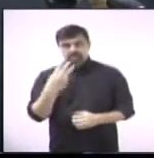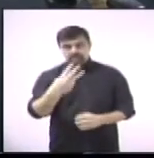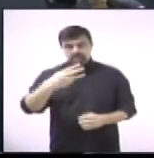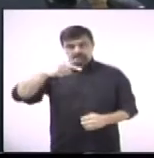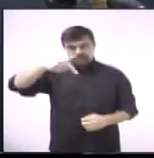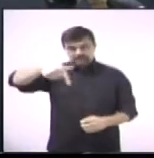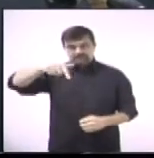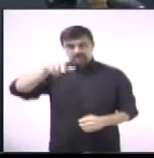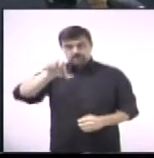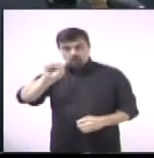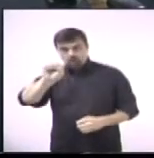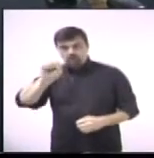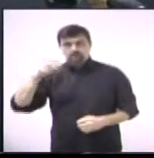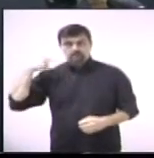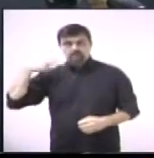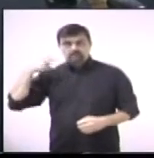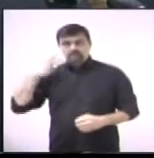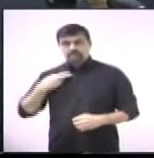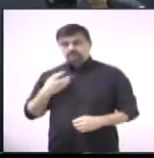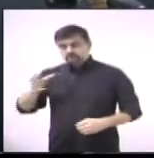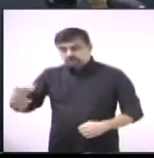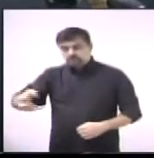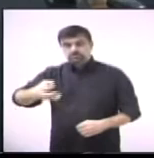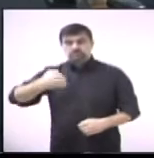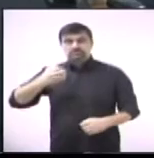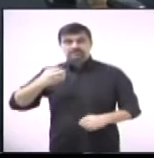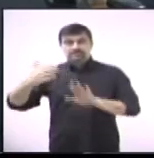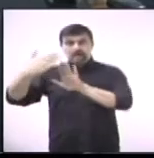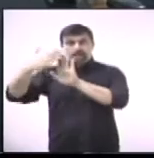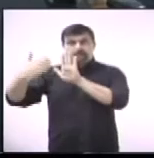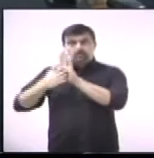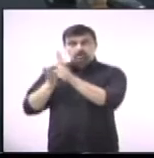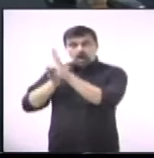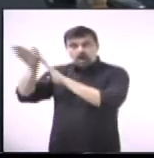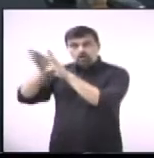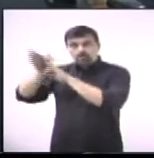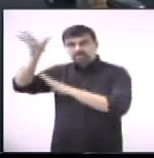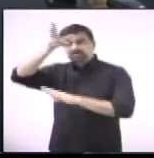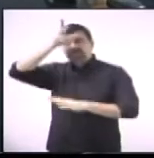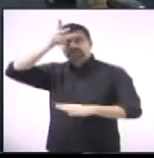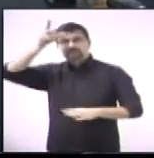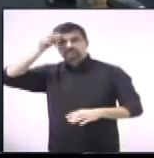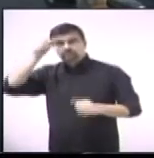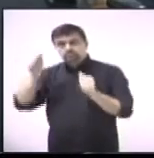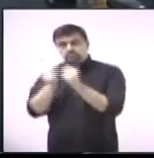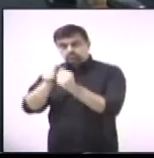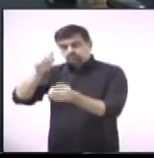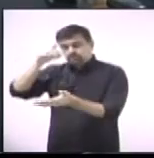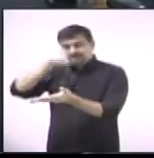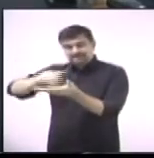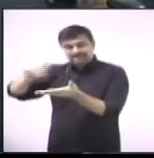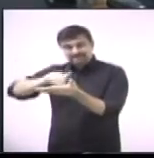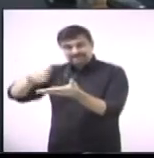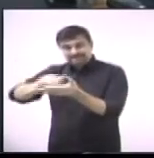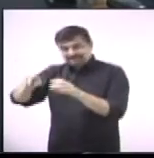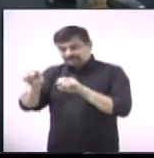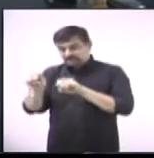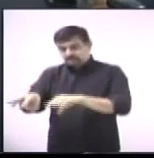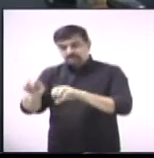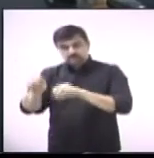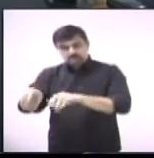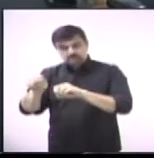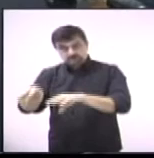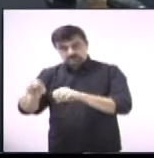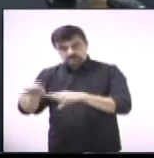378 do vereador Tigo Irapaz propõe ao executivo, por meio da Secretaria Municipal de Educação,